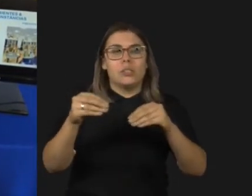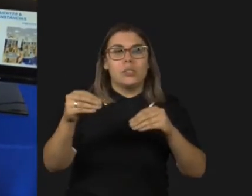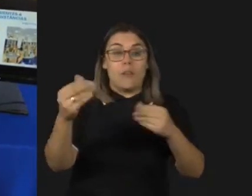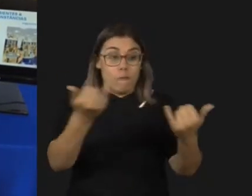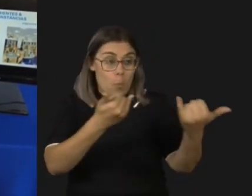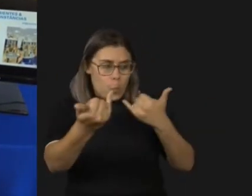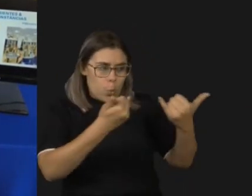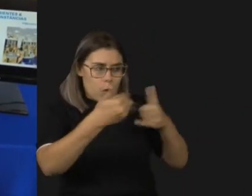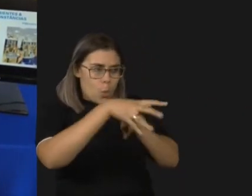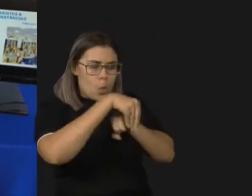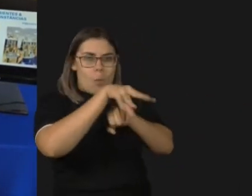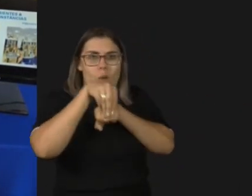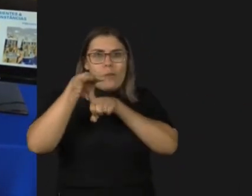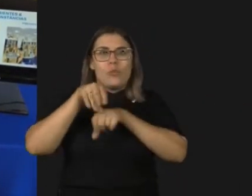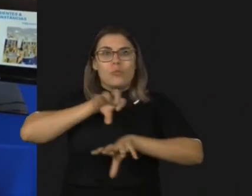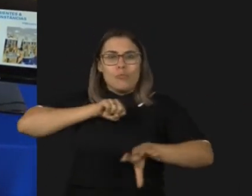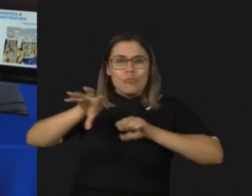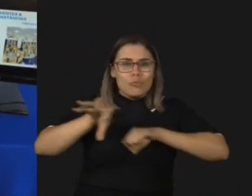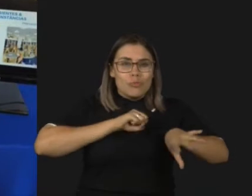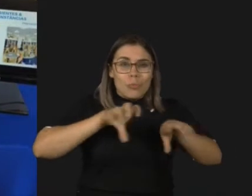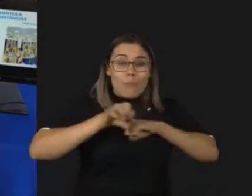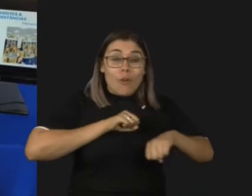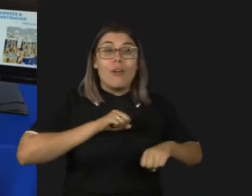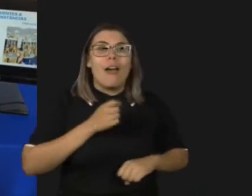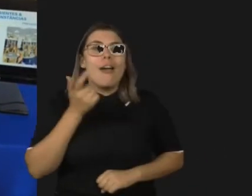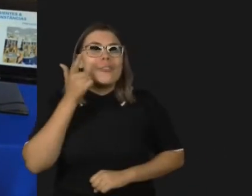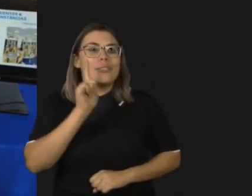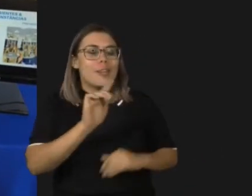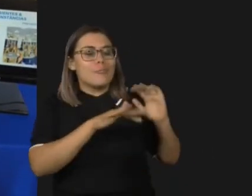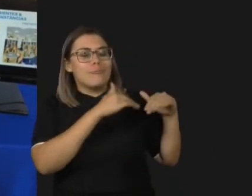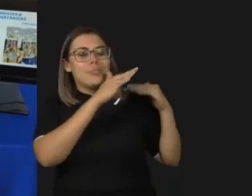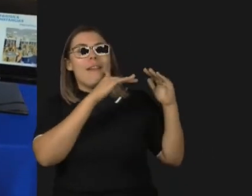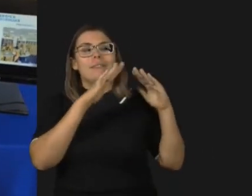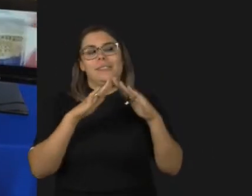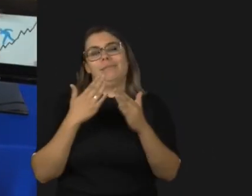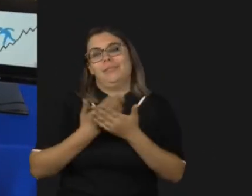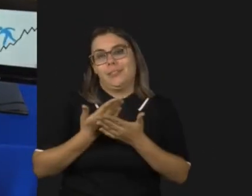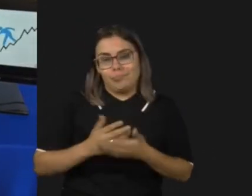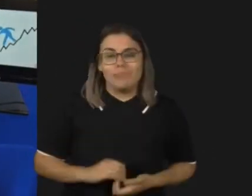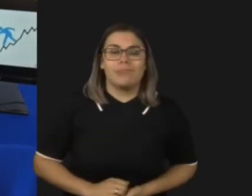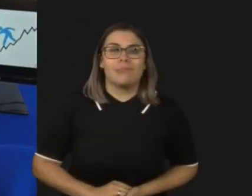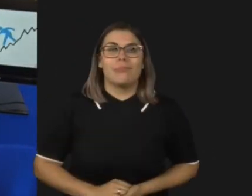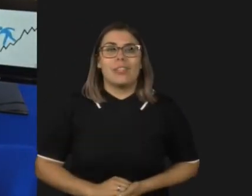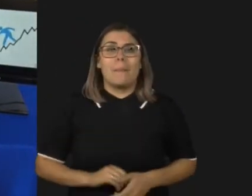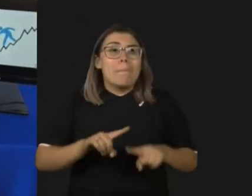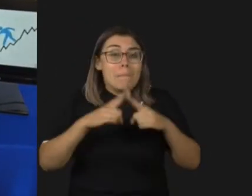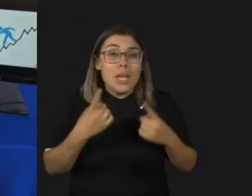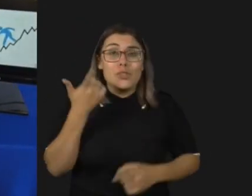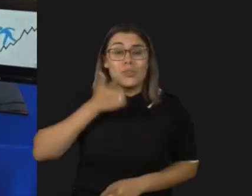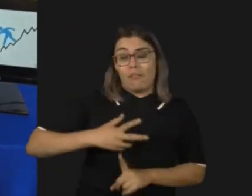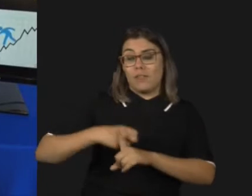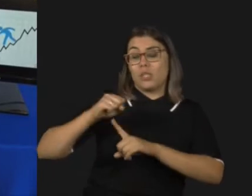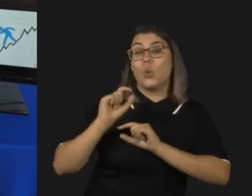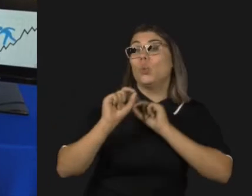que eu precisava absorver para passar pelas fases escolares. Nessa batalha vencida, eu fui